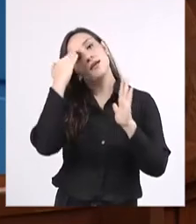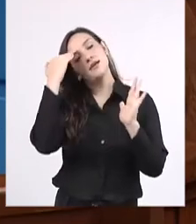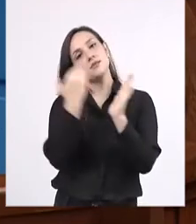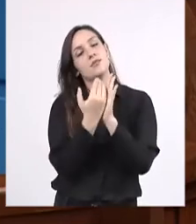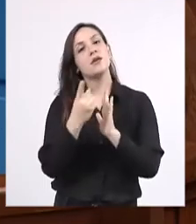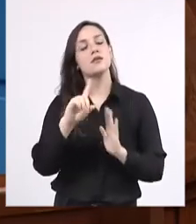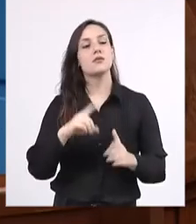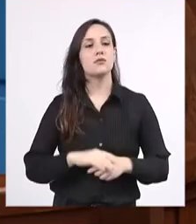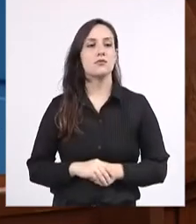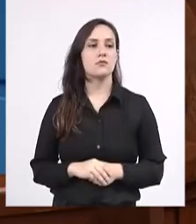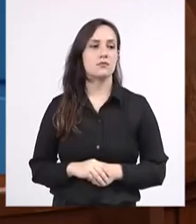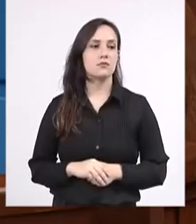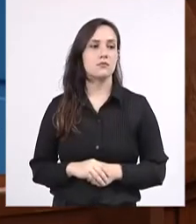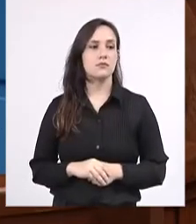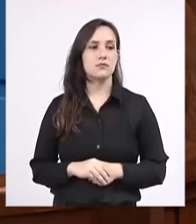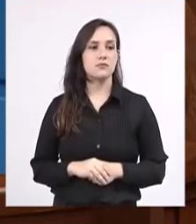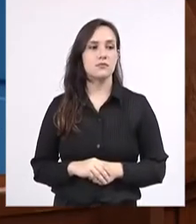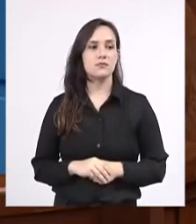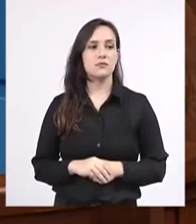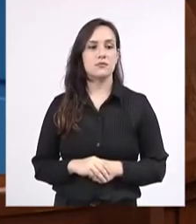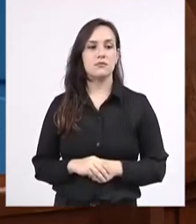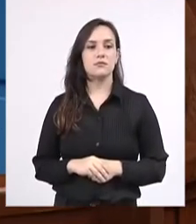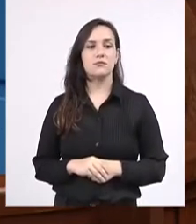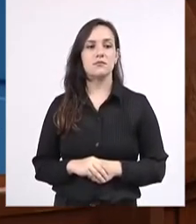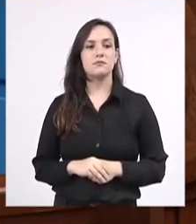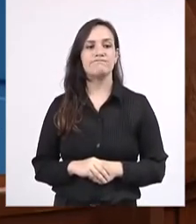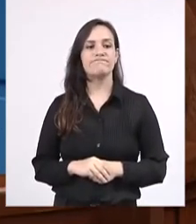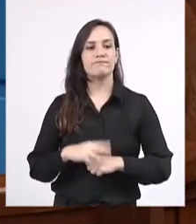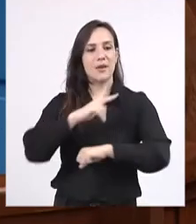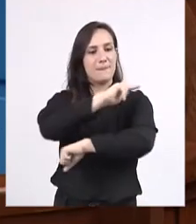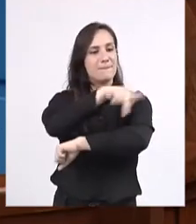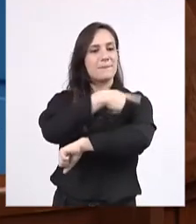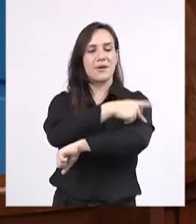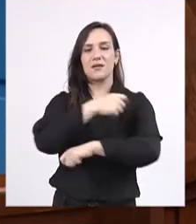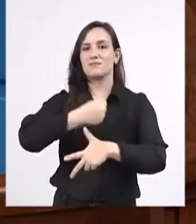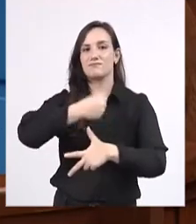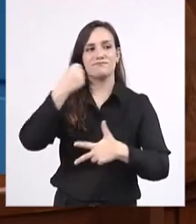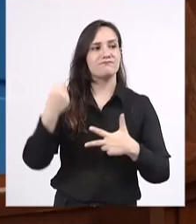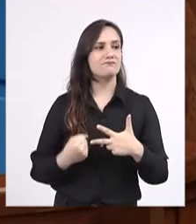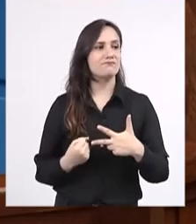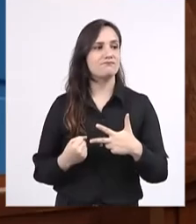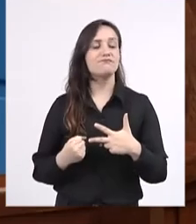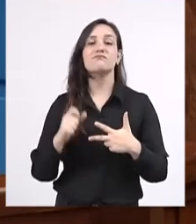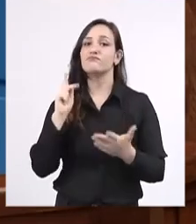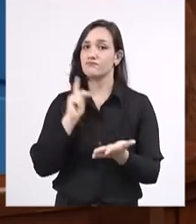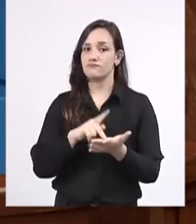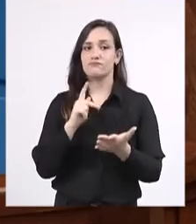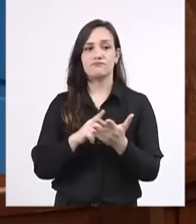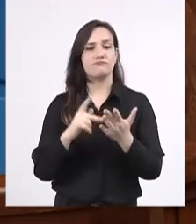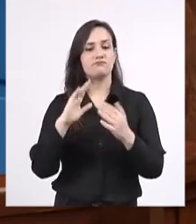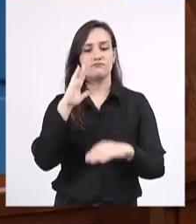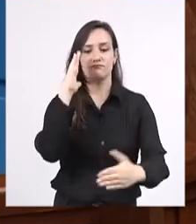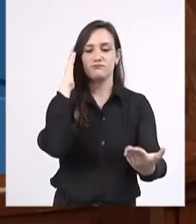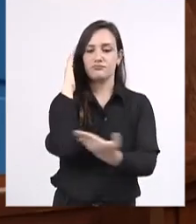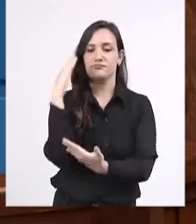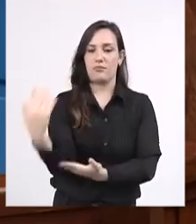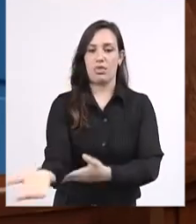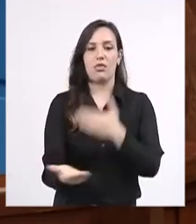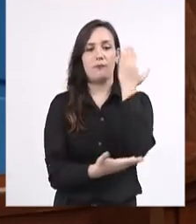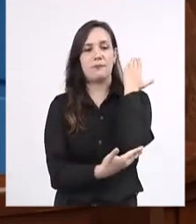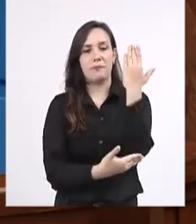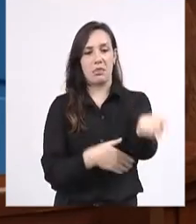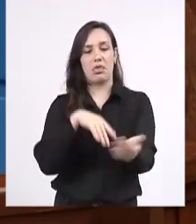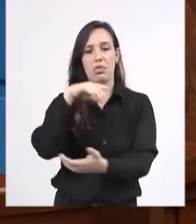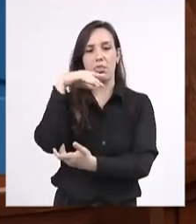respeitada. E o Parque dos Poderes está sendo efetivamente desmatado. Nós temos aqui um ofício